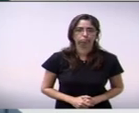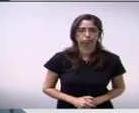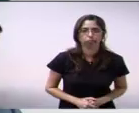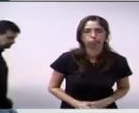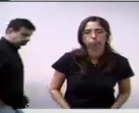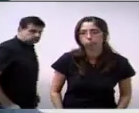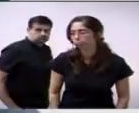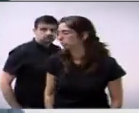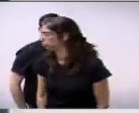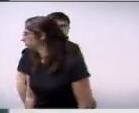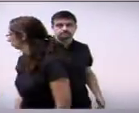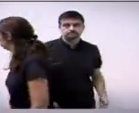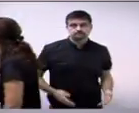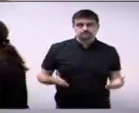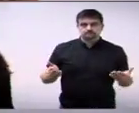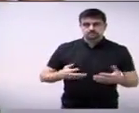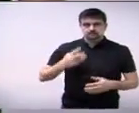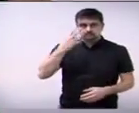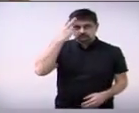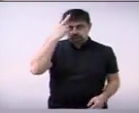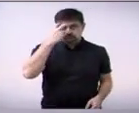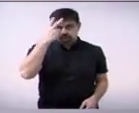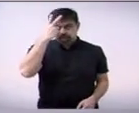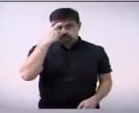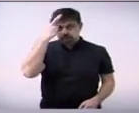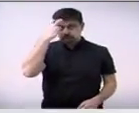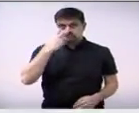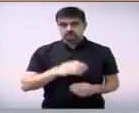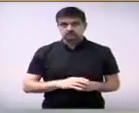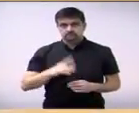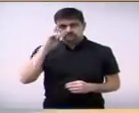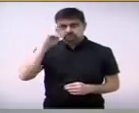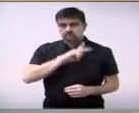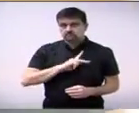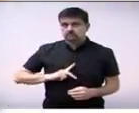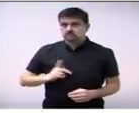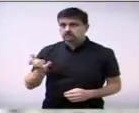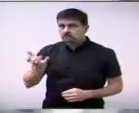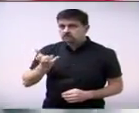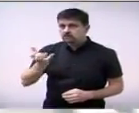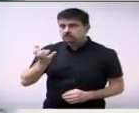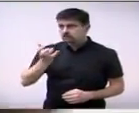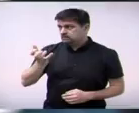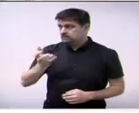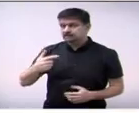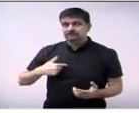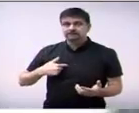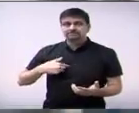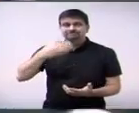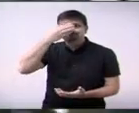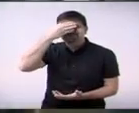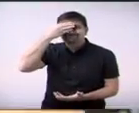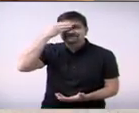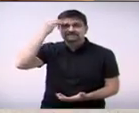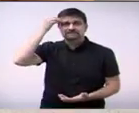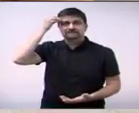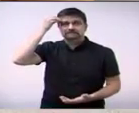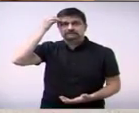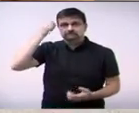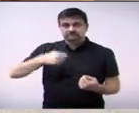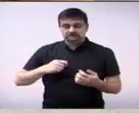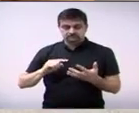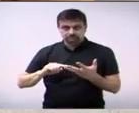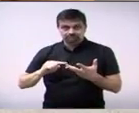com a palavra o vereador Fábio Valadão senhor presidente só gostaria de por um ato falho eu esqueci de citar algumas